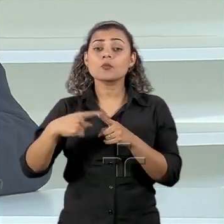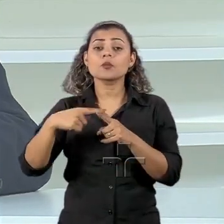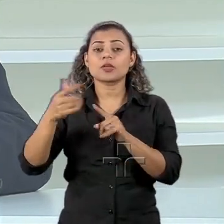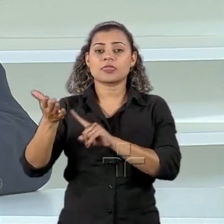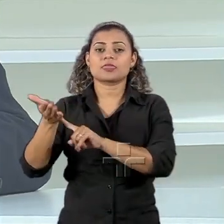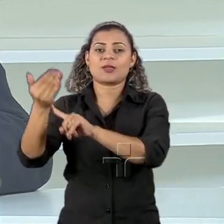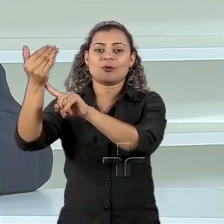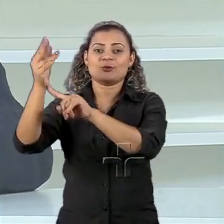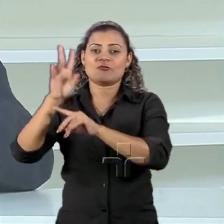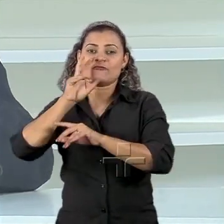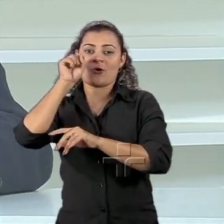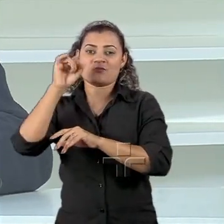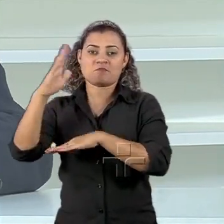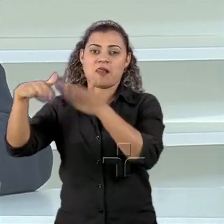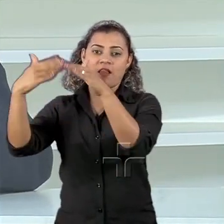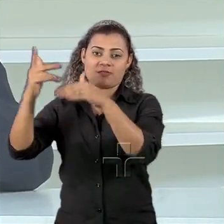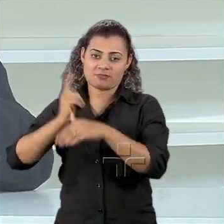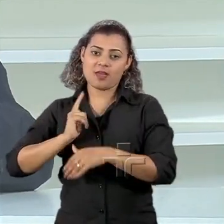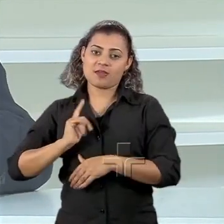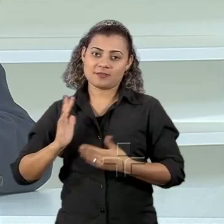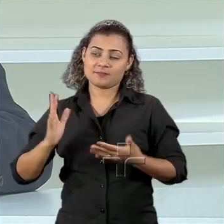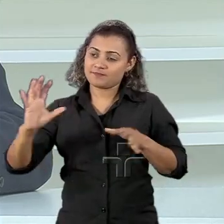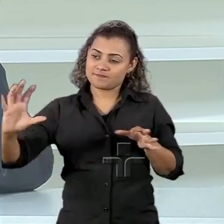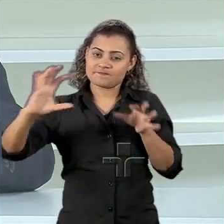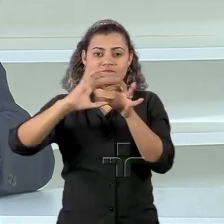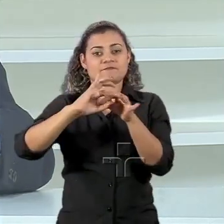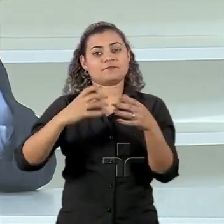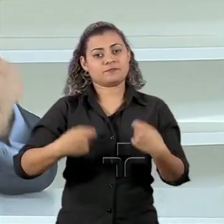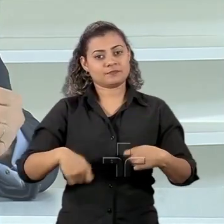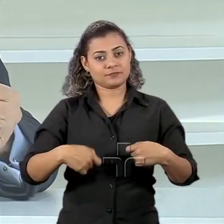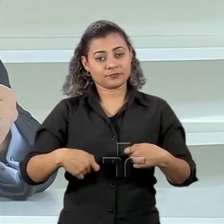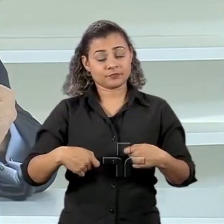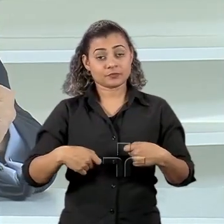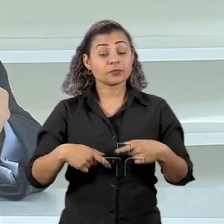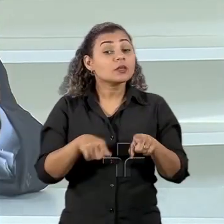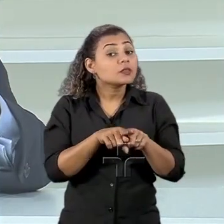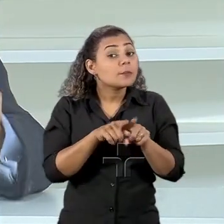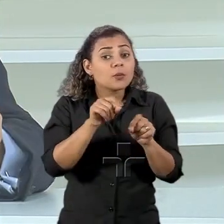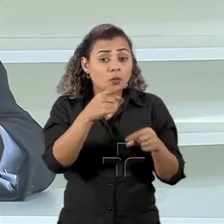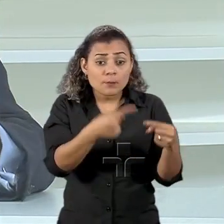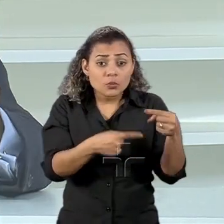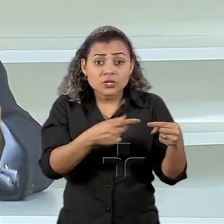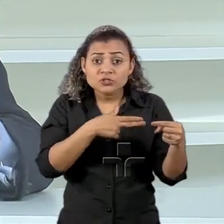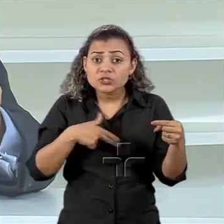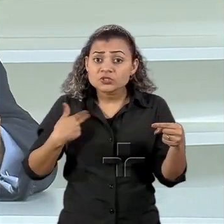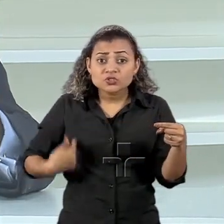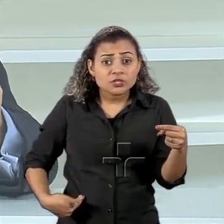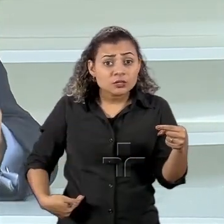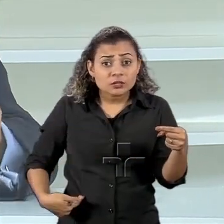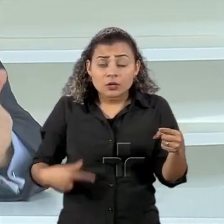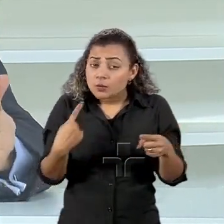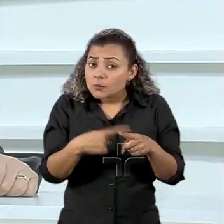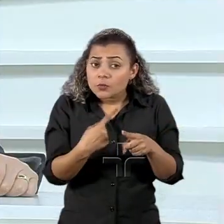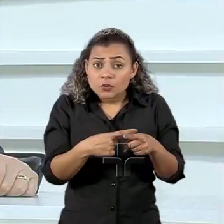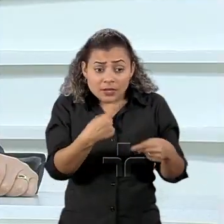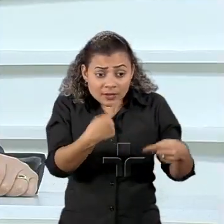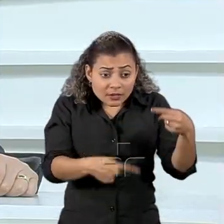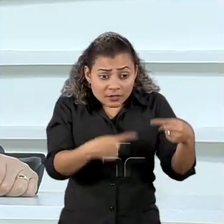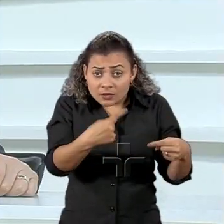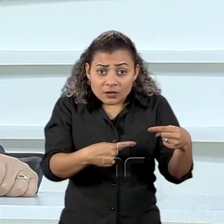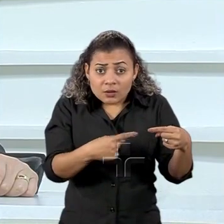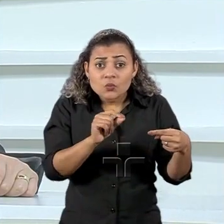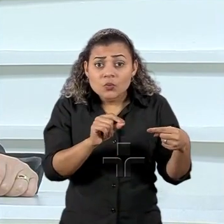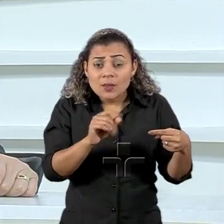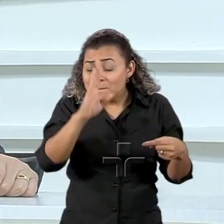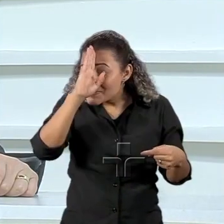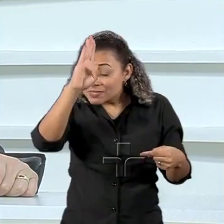tecnologia. E depois, ter uma política em relação à China, porque a China é o principal parceiro do Brasil. O que